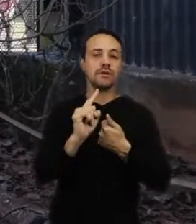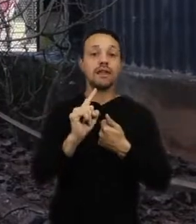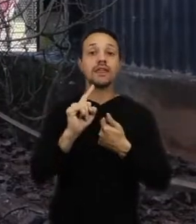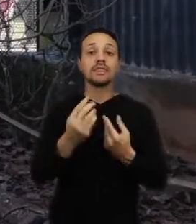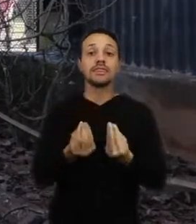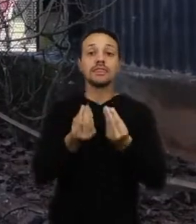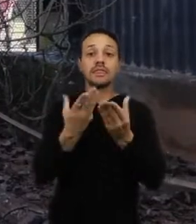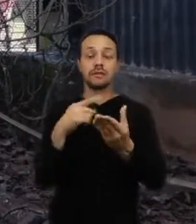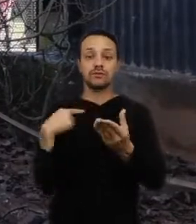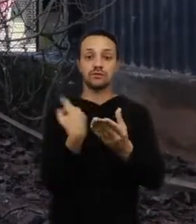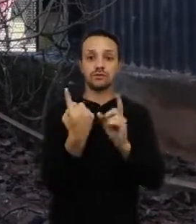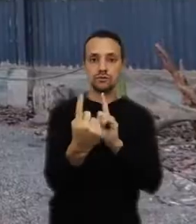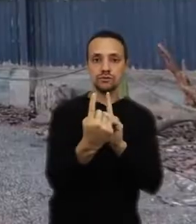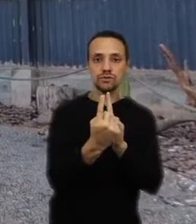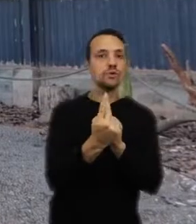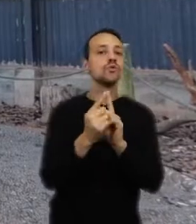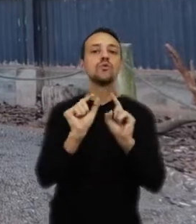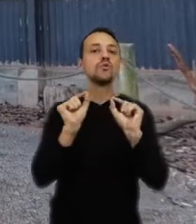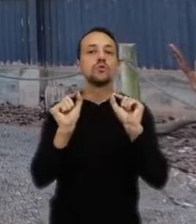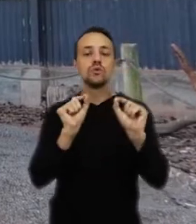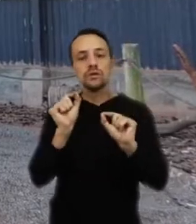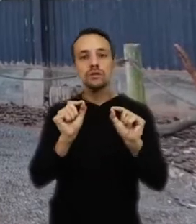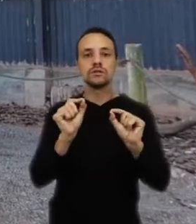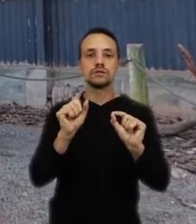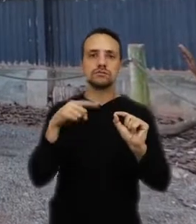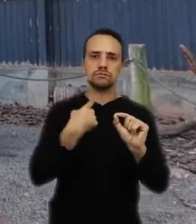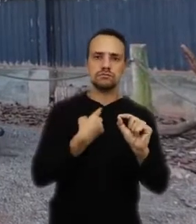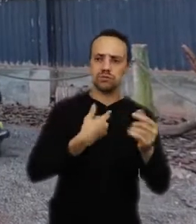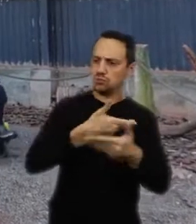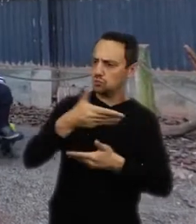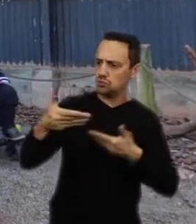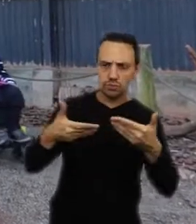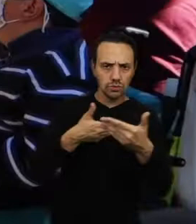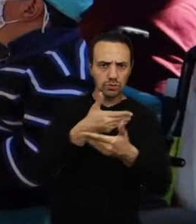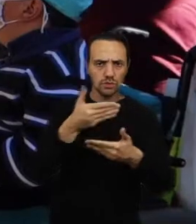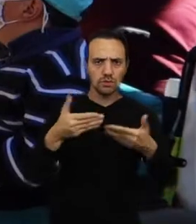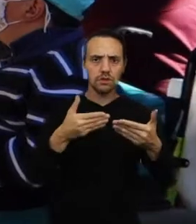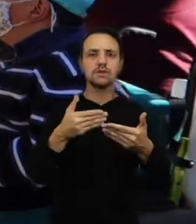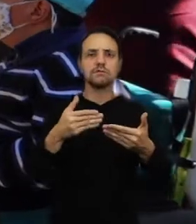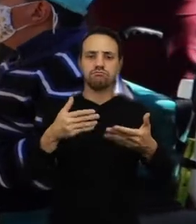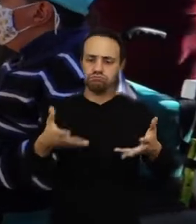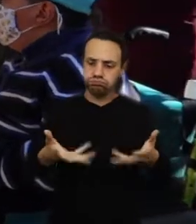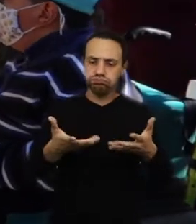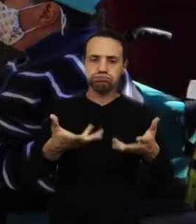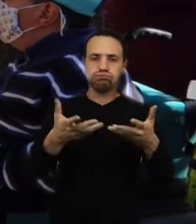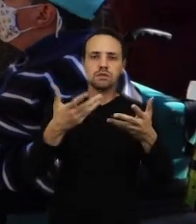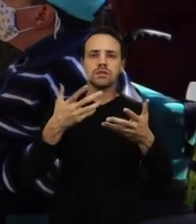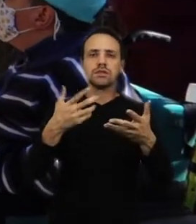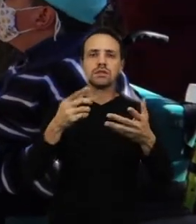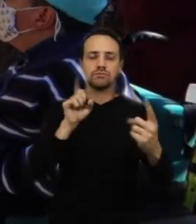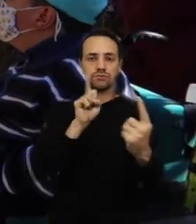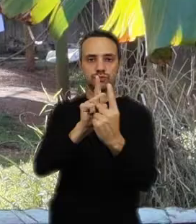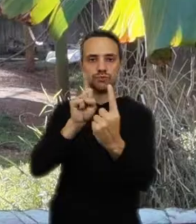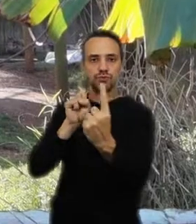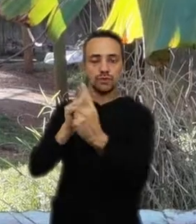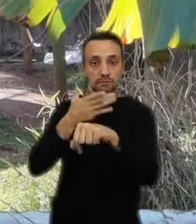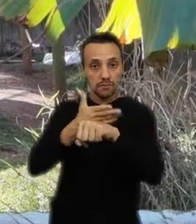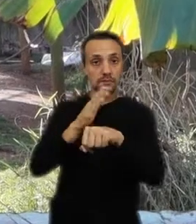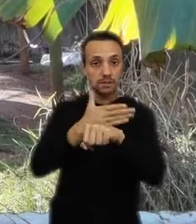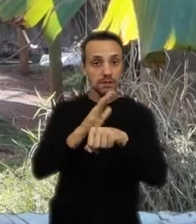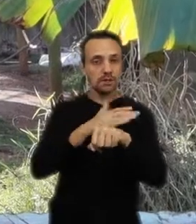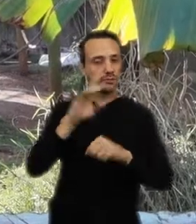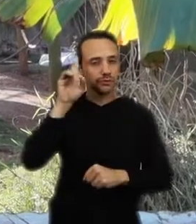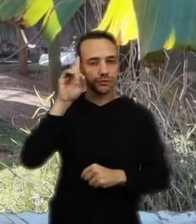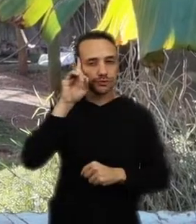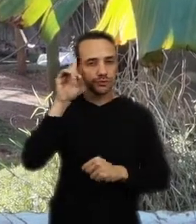nossos atendidos justamente essa relação da teoria que a gente construiu nos nossos atendimentos com a prática, que são o dia a dia